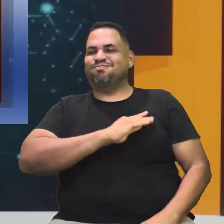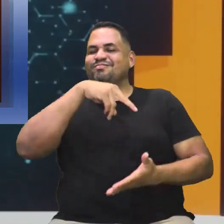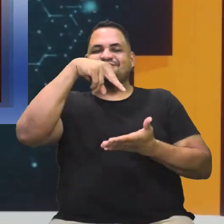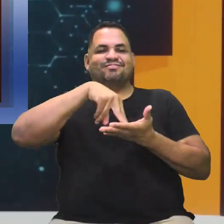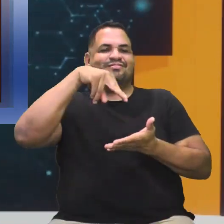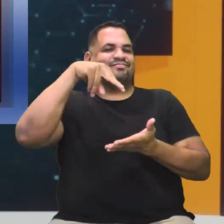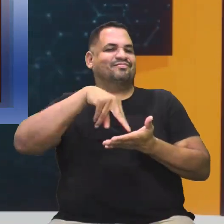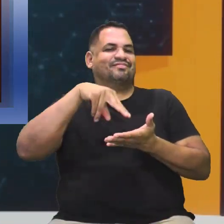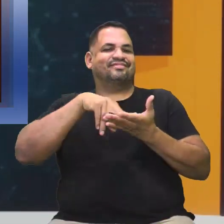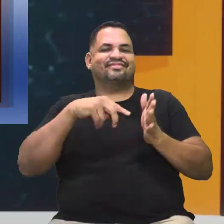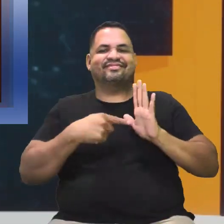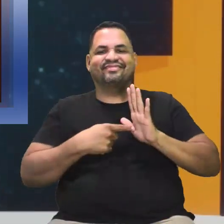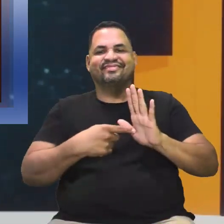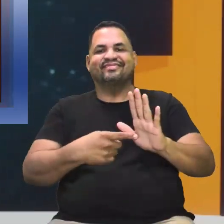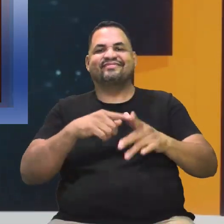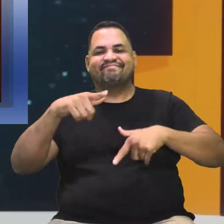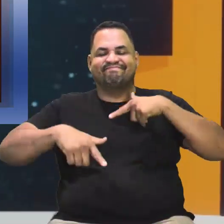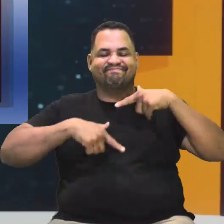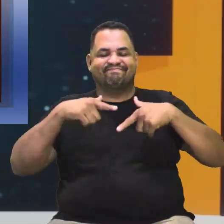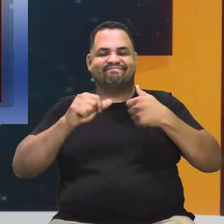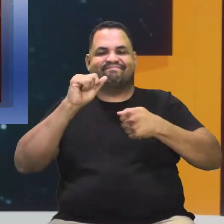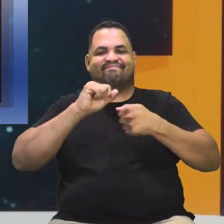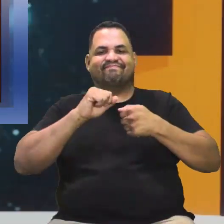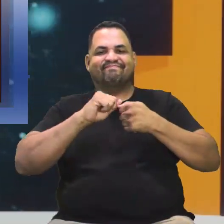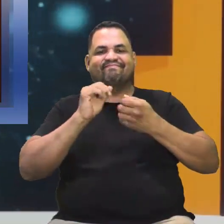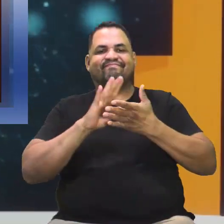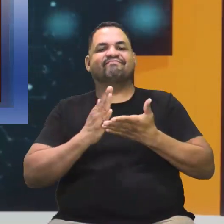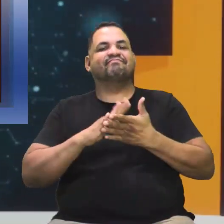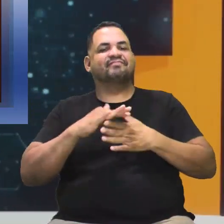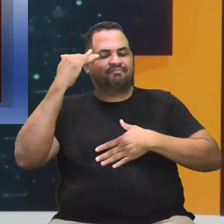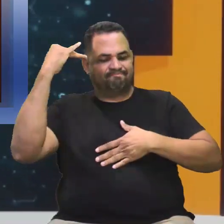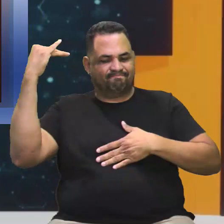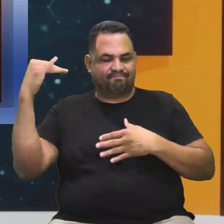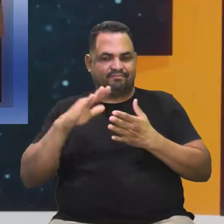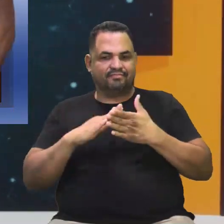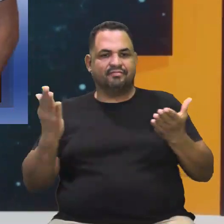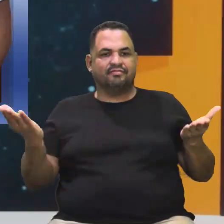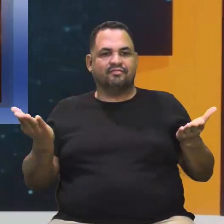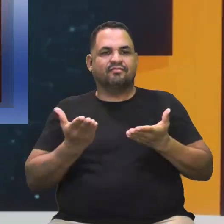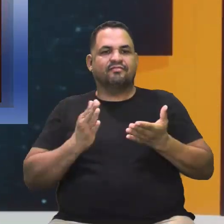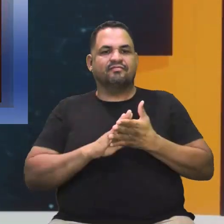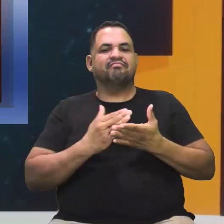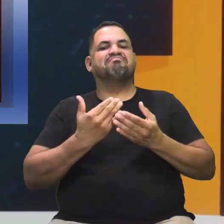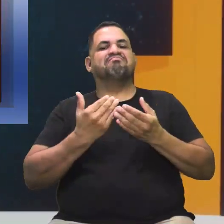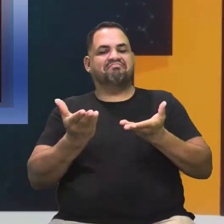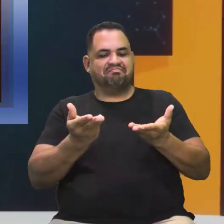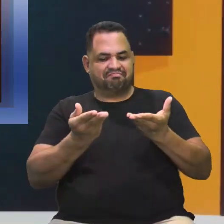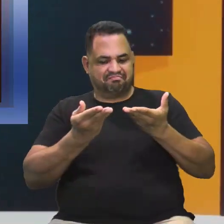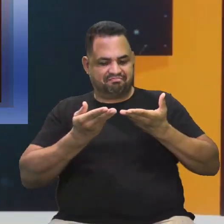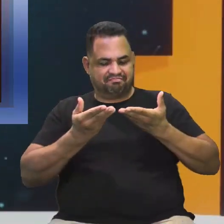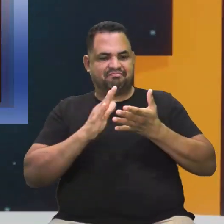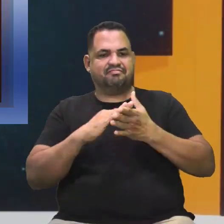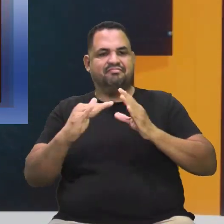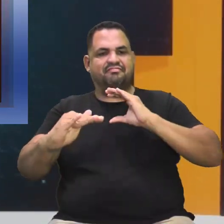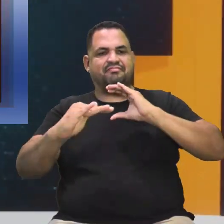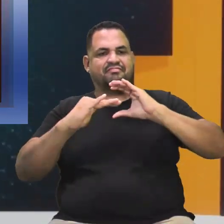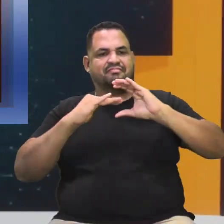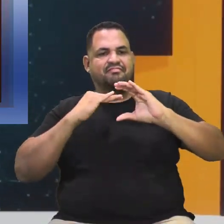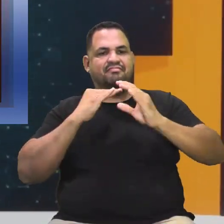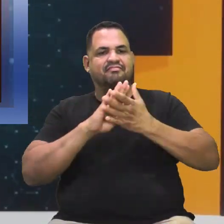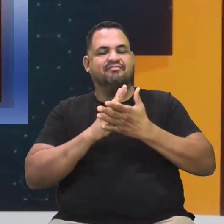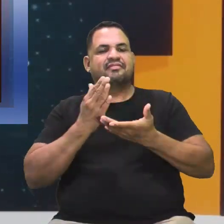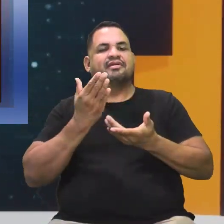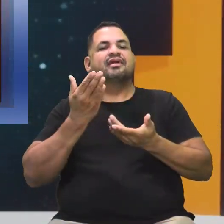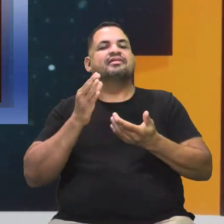alegria de mostrar que o trabalho está sendo feito e realizado com sucesso. Olha aí, hoje eu recebi mensagem aí de uma aluna da escola 23 de